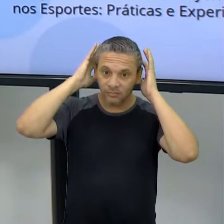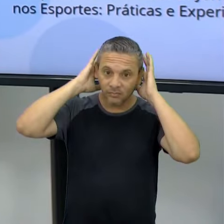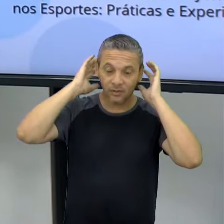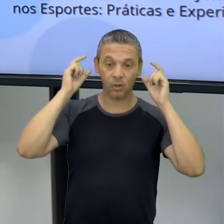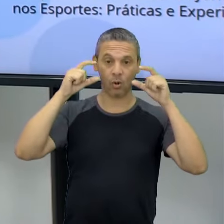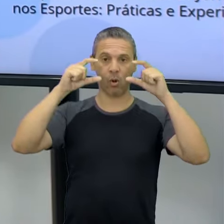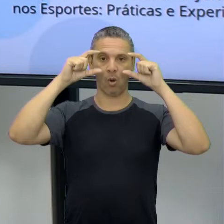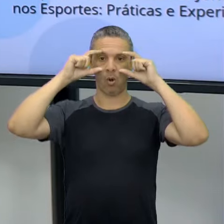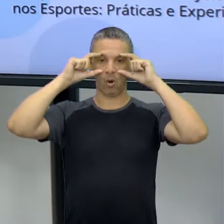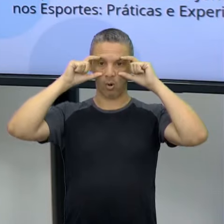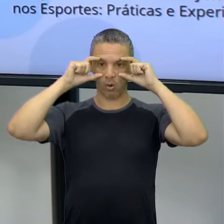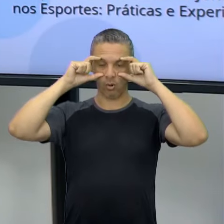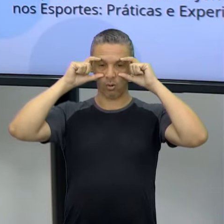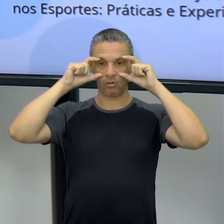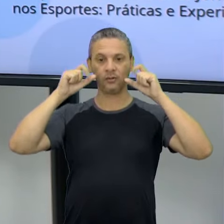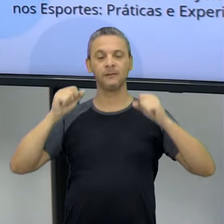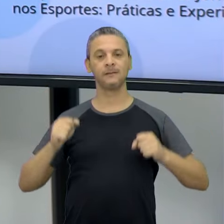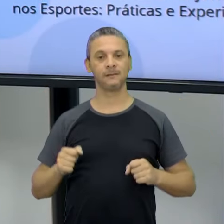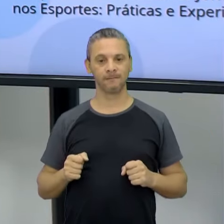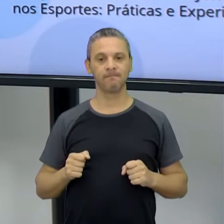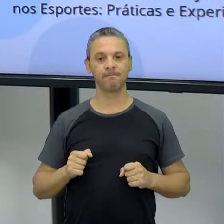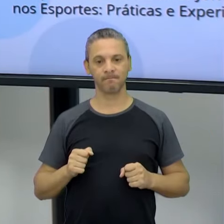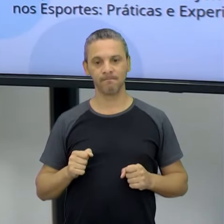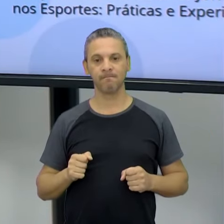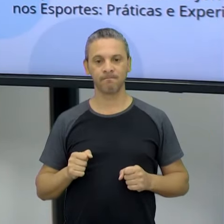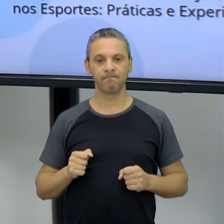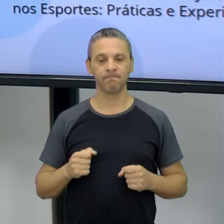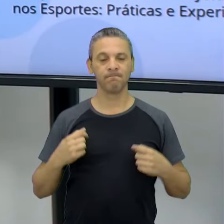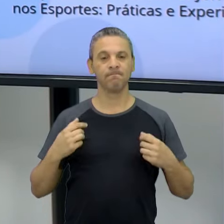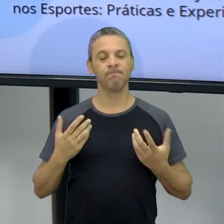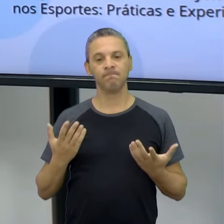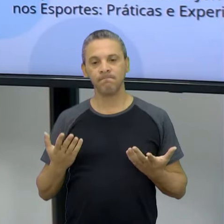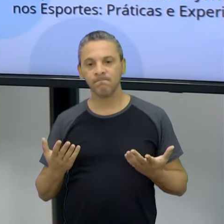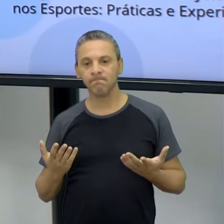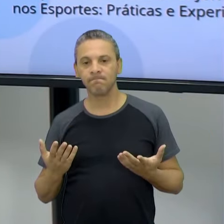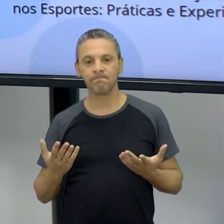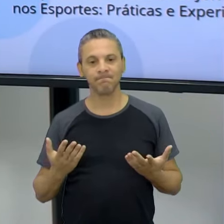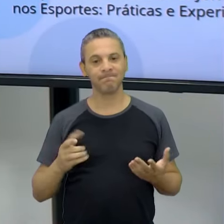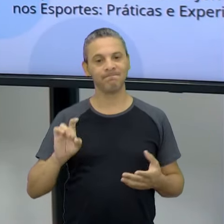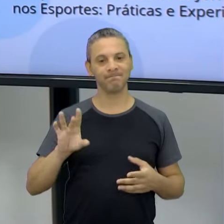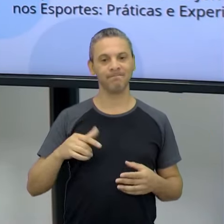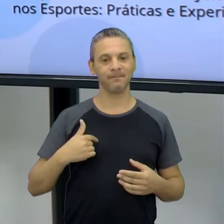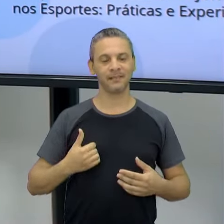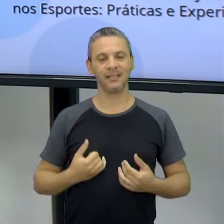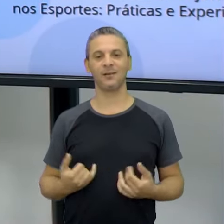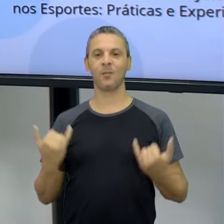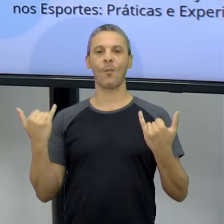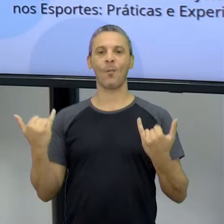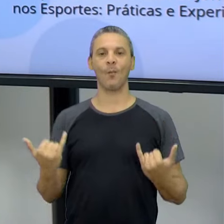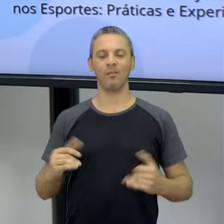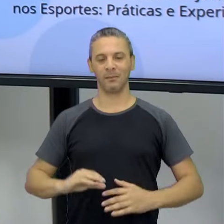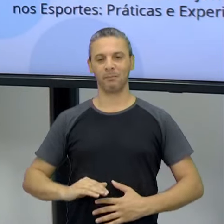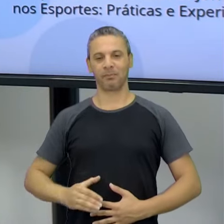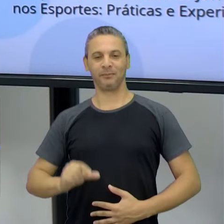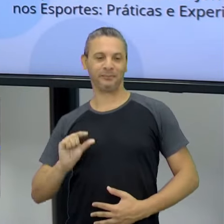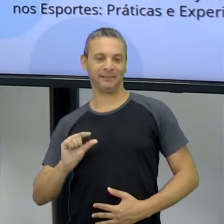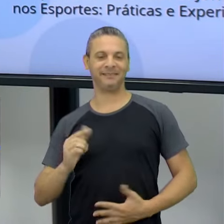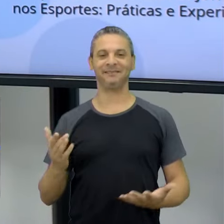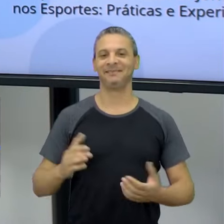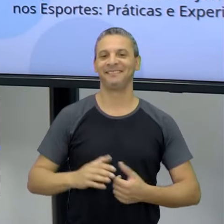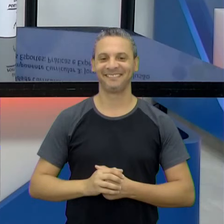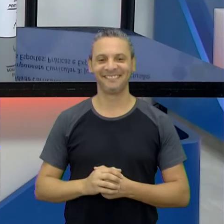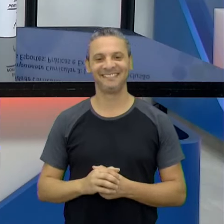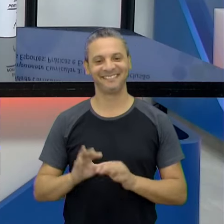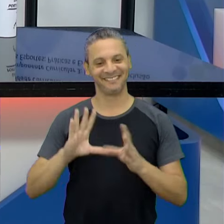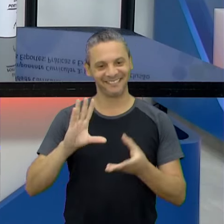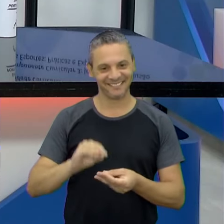óculos de grosso aro, um homem caucasiano e é isso. Uma pessoa magra, né? Um pouquinho de barriguinha, é isso. É